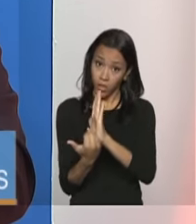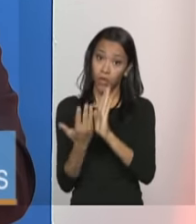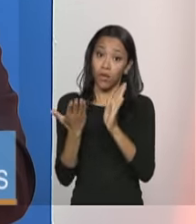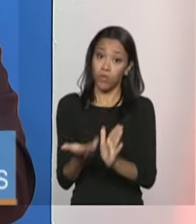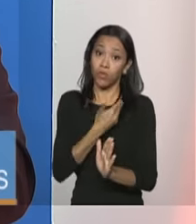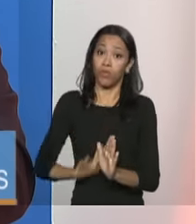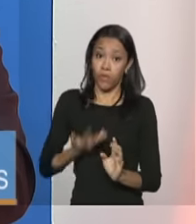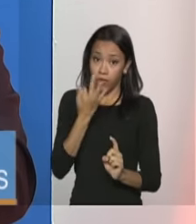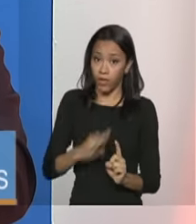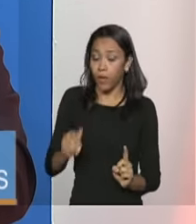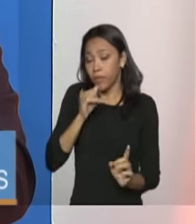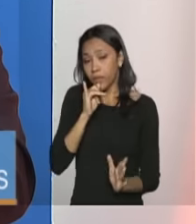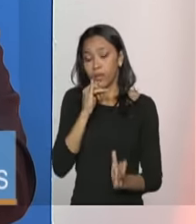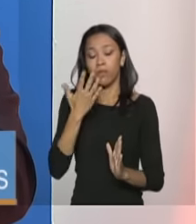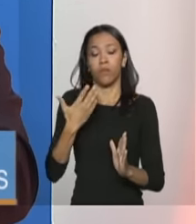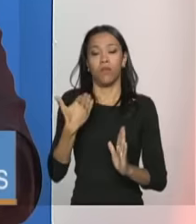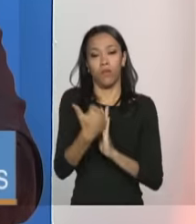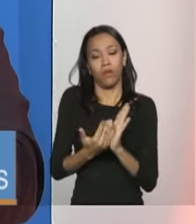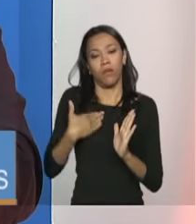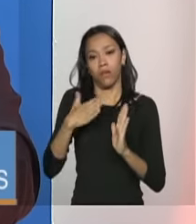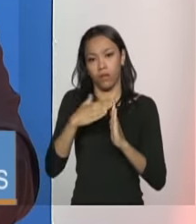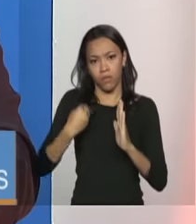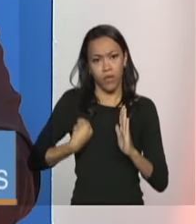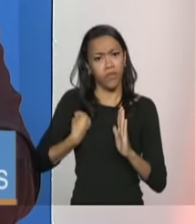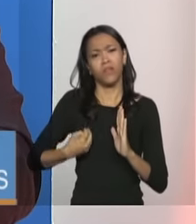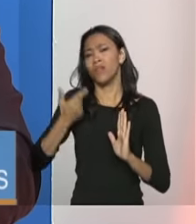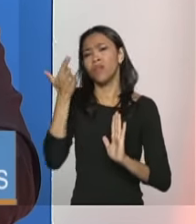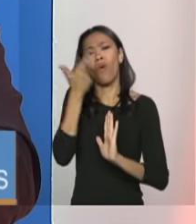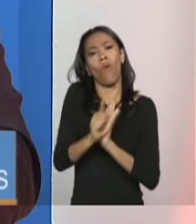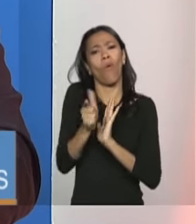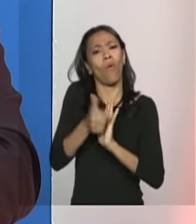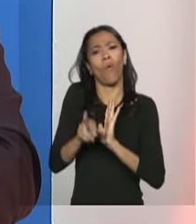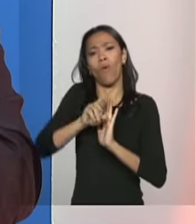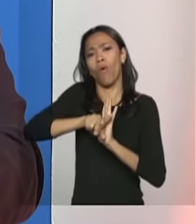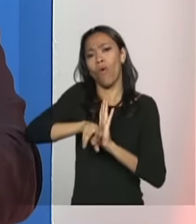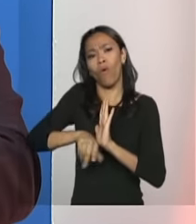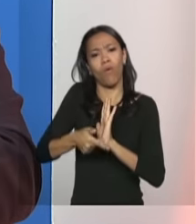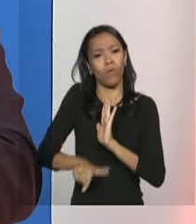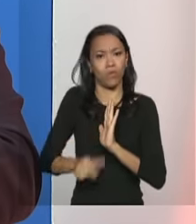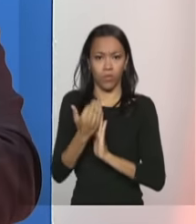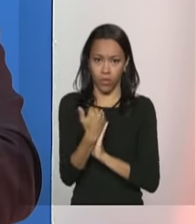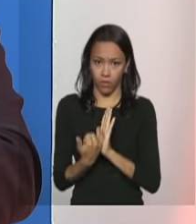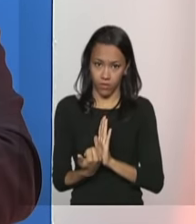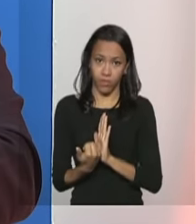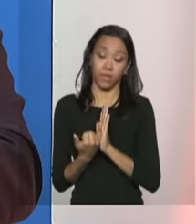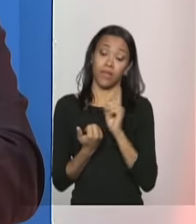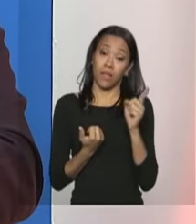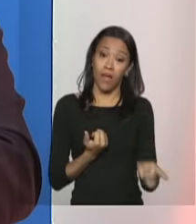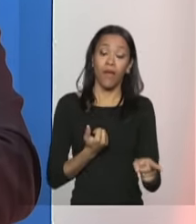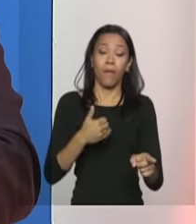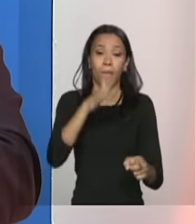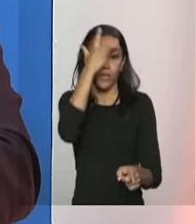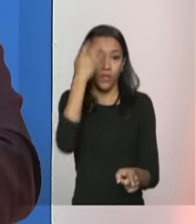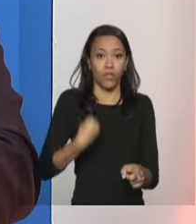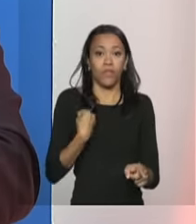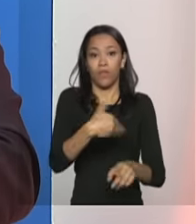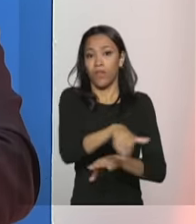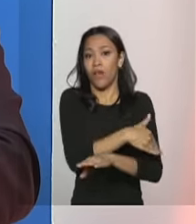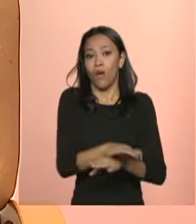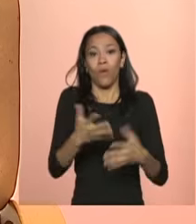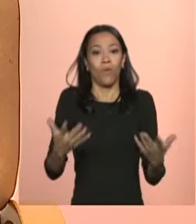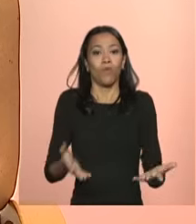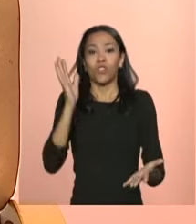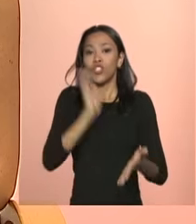temos também outros programas que já consideram a população em situação de rua um grupo muito mais vulnerável que tem direitos muito mais